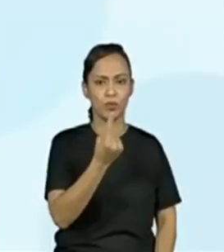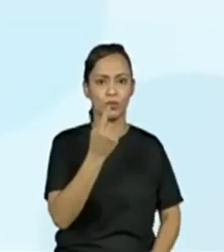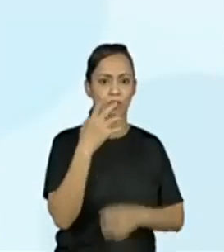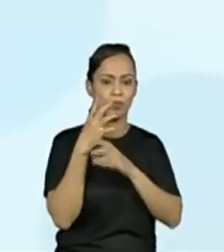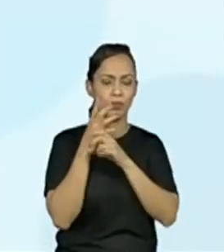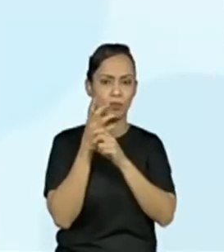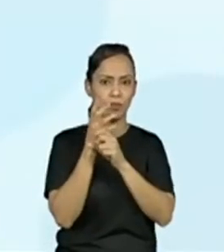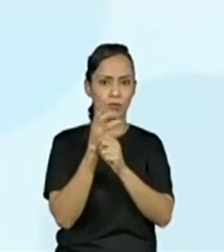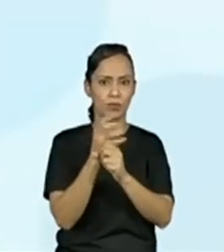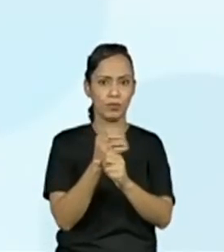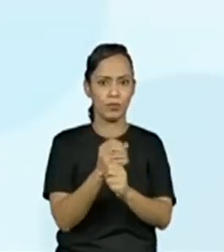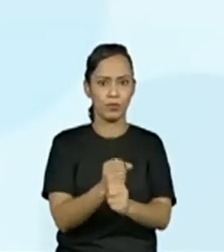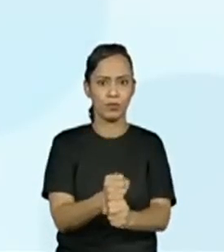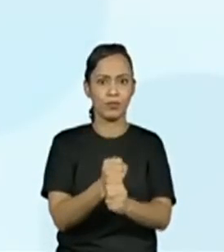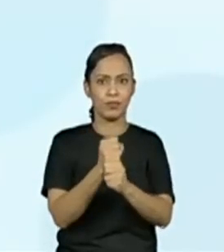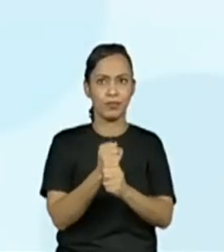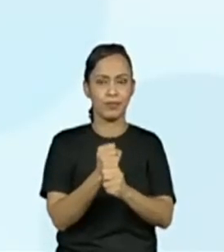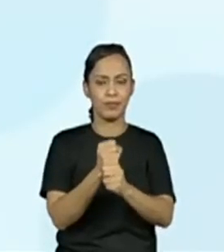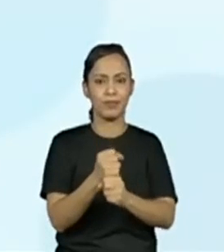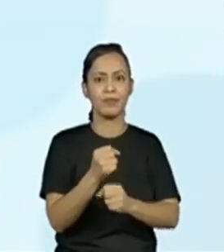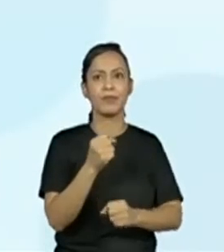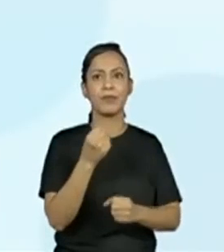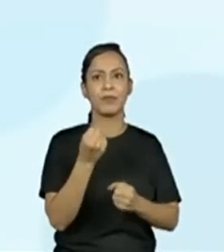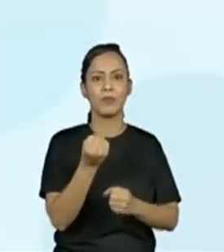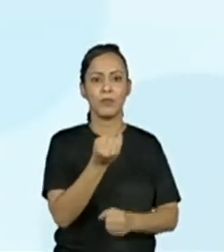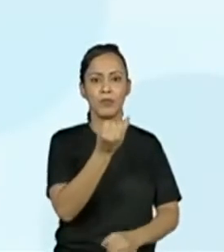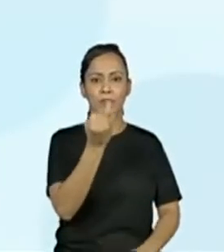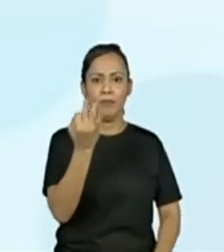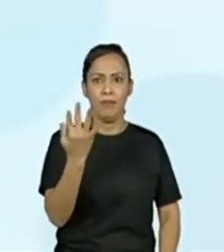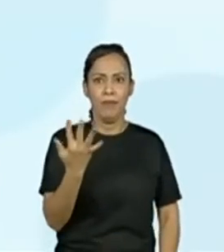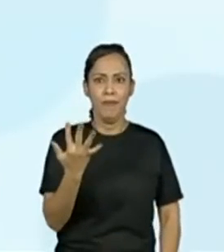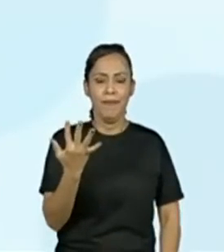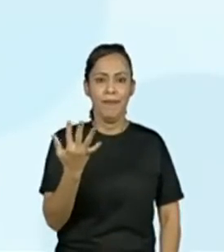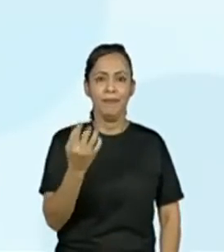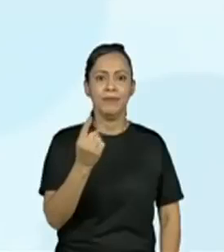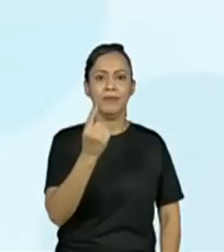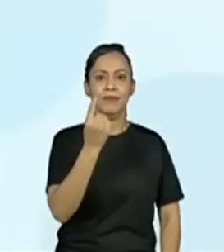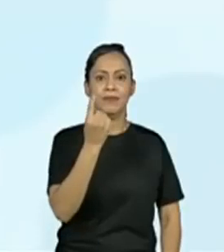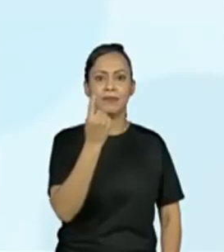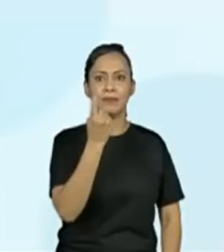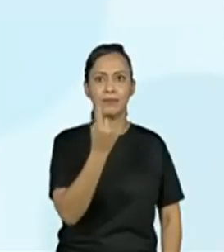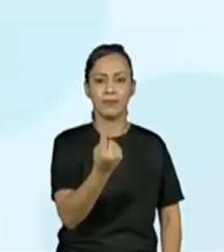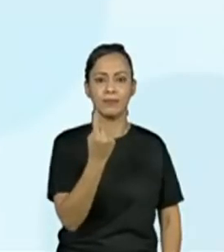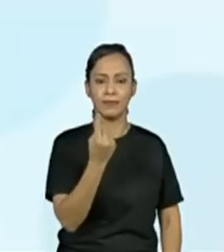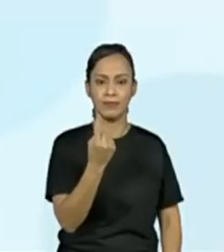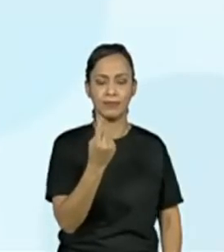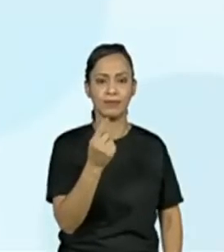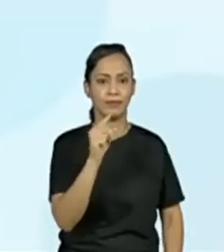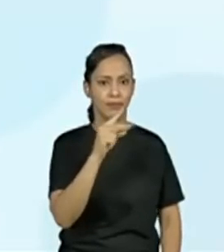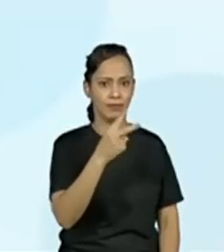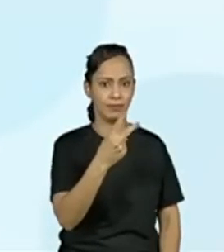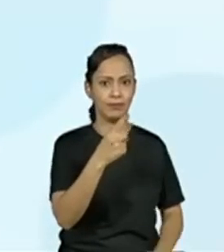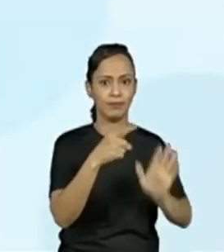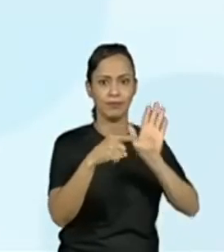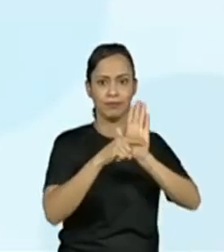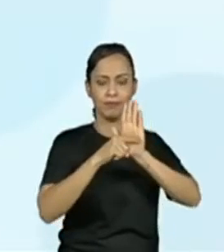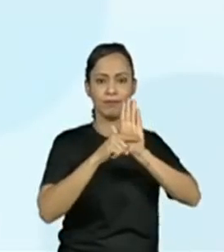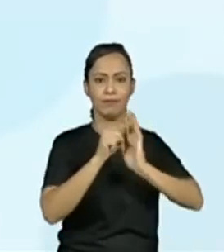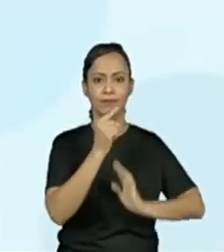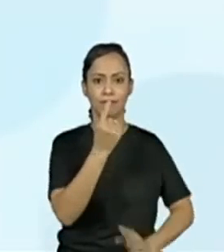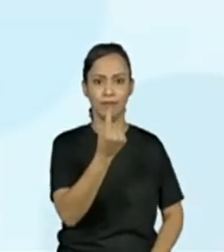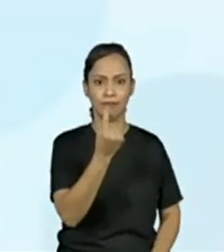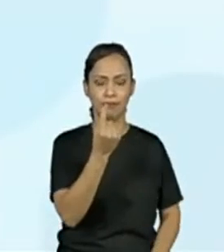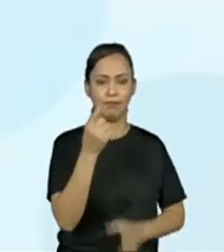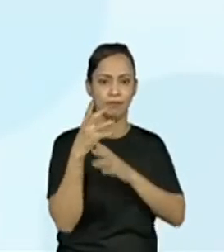isso? Isso. Então, 2 menos 1. Chegaremos aí no número 1. 1. Vamos